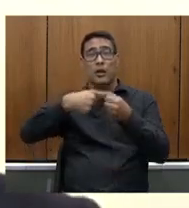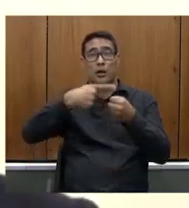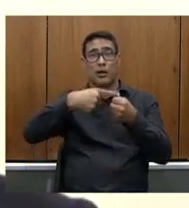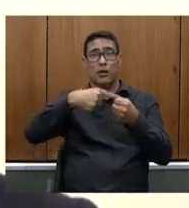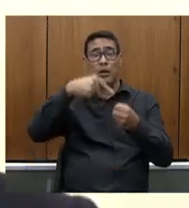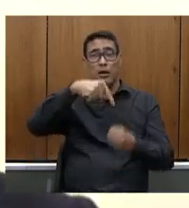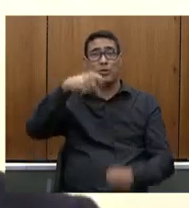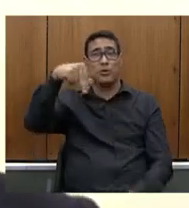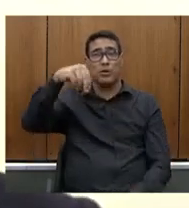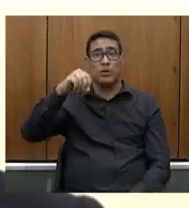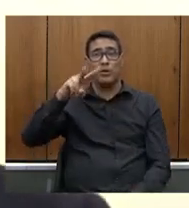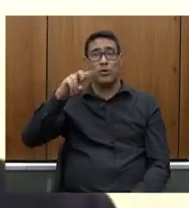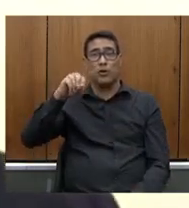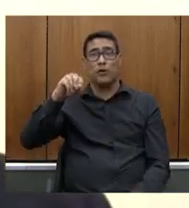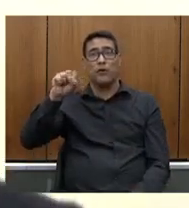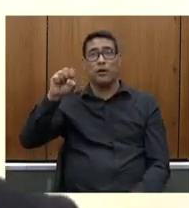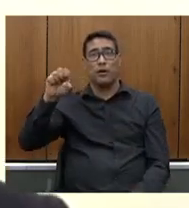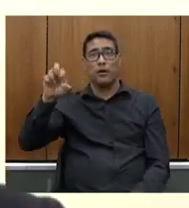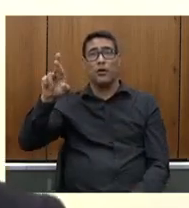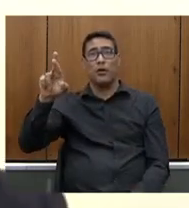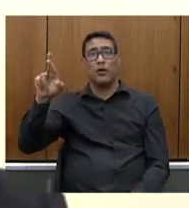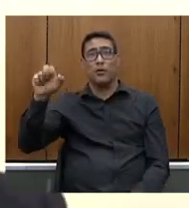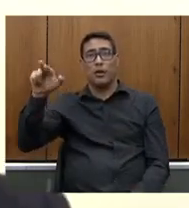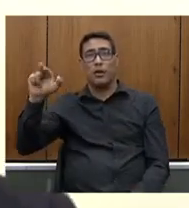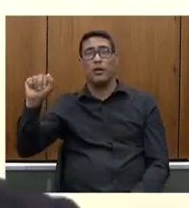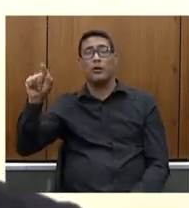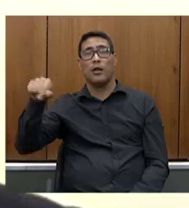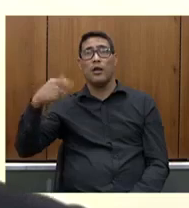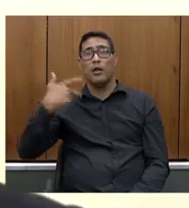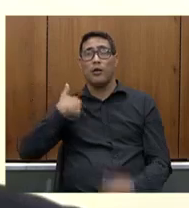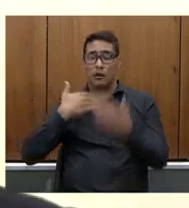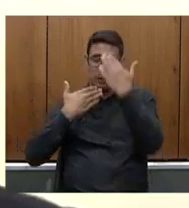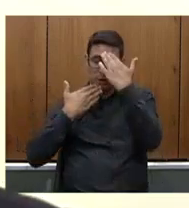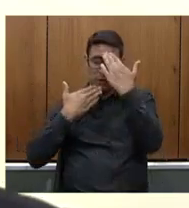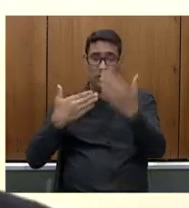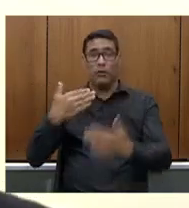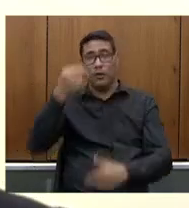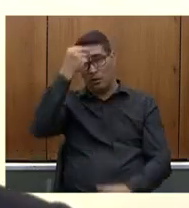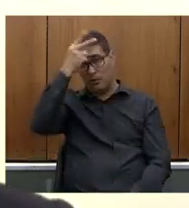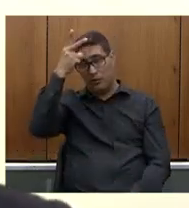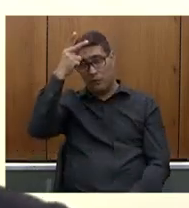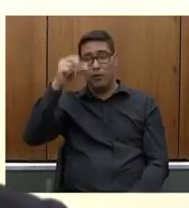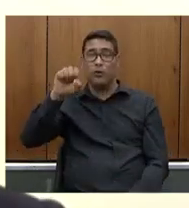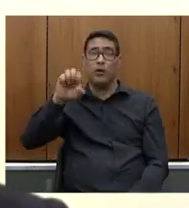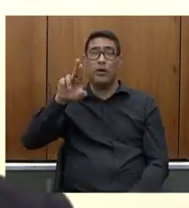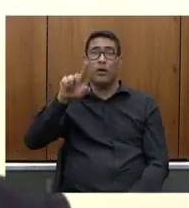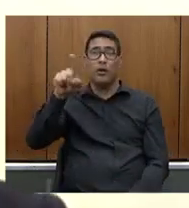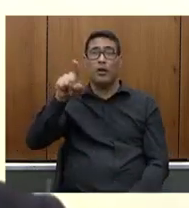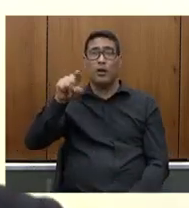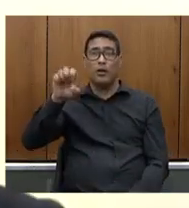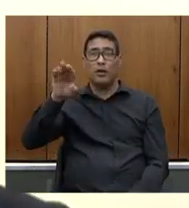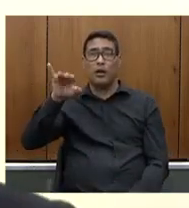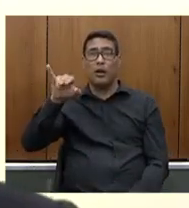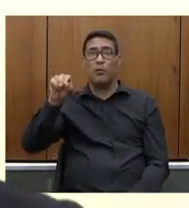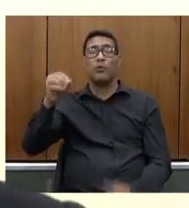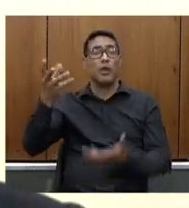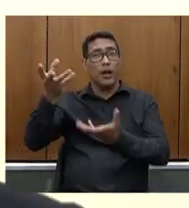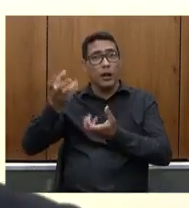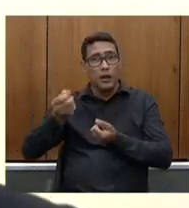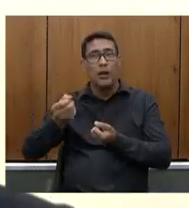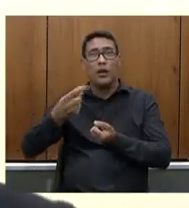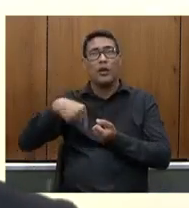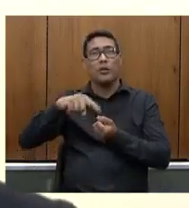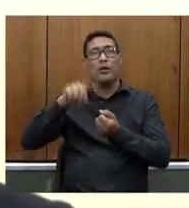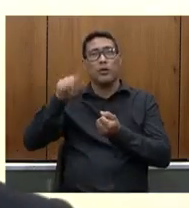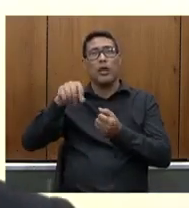compromisso com o prefeito Eusébio primeiro agradecer o senhor que atendeu o nosso pedido e deu a condição e a estrutura para que